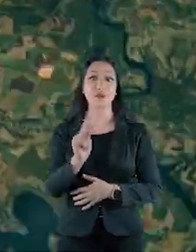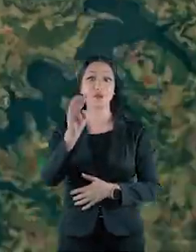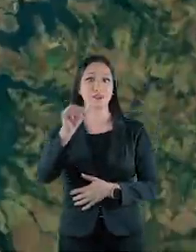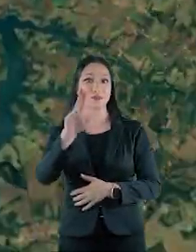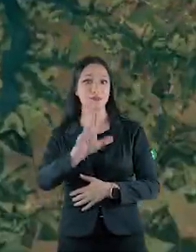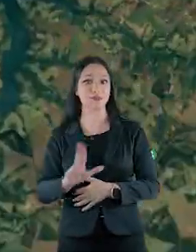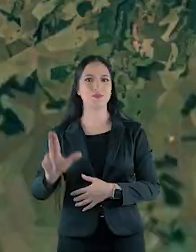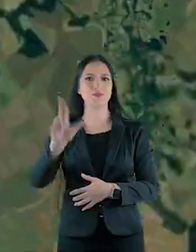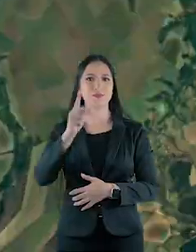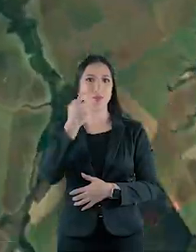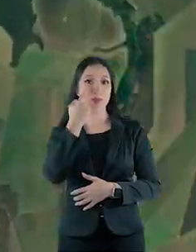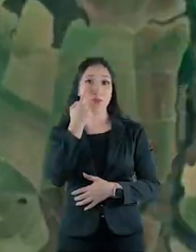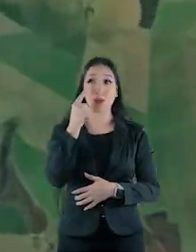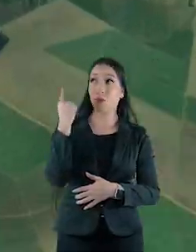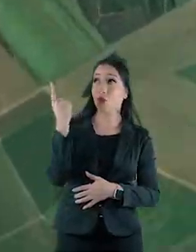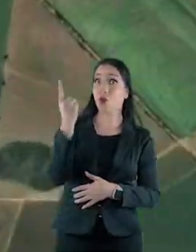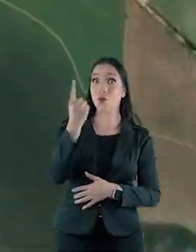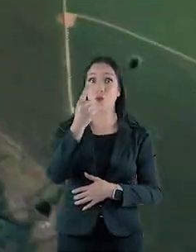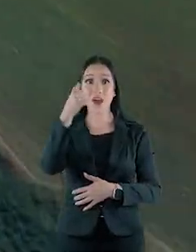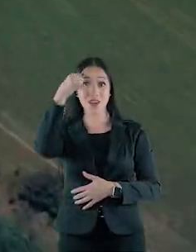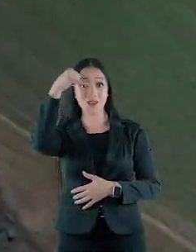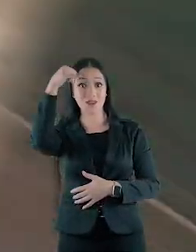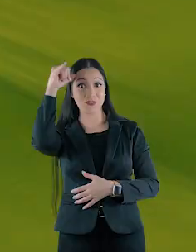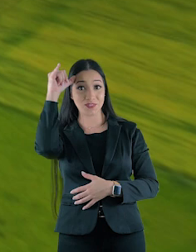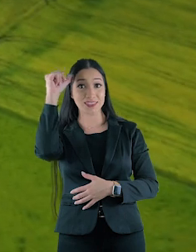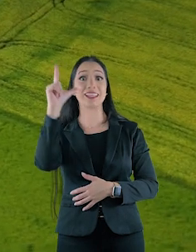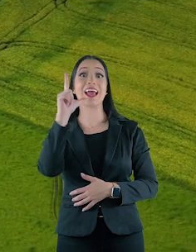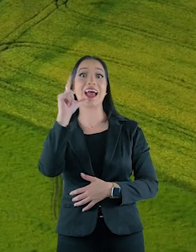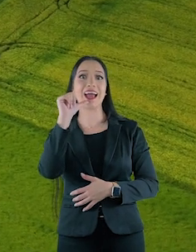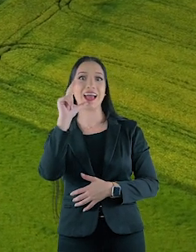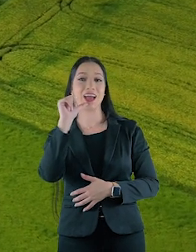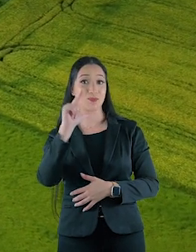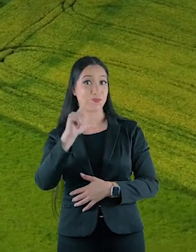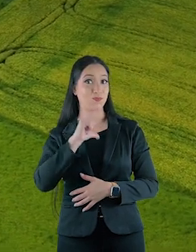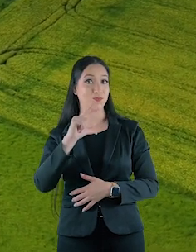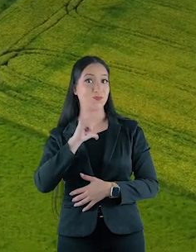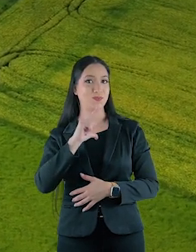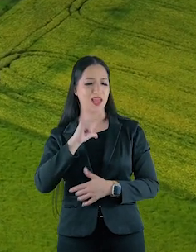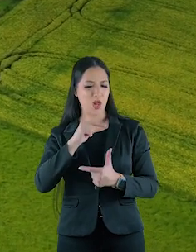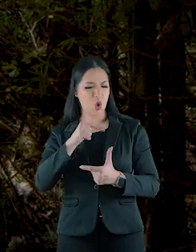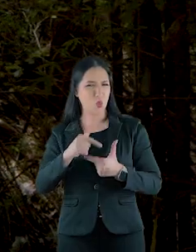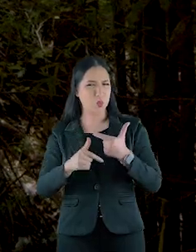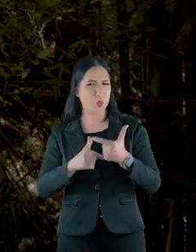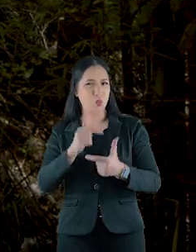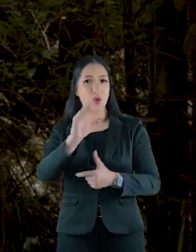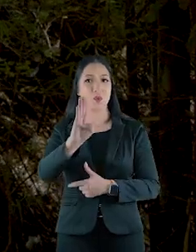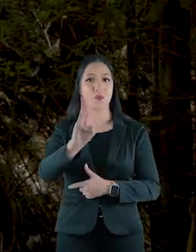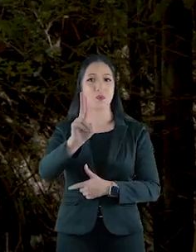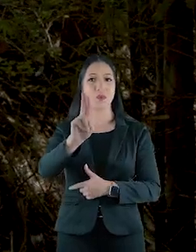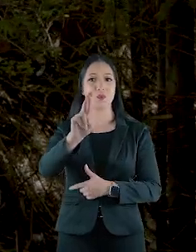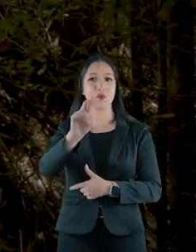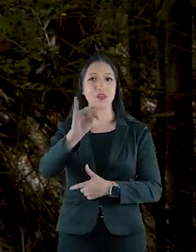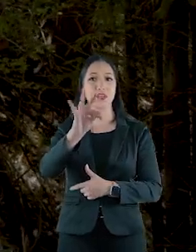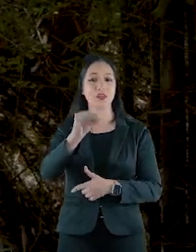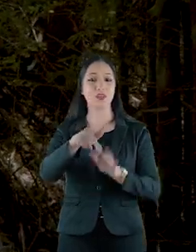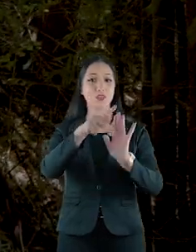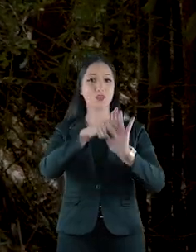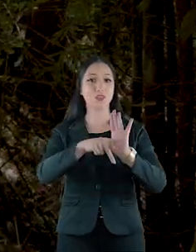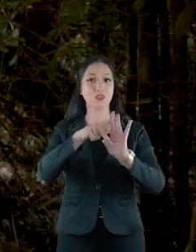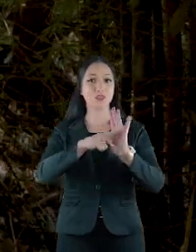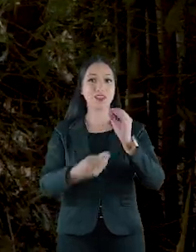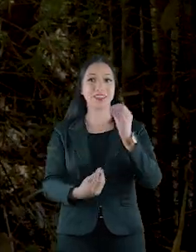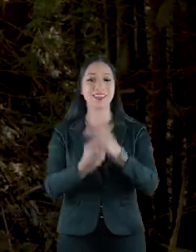quase 60 quilômetros de Uberlândia. E o que você vê aqui é uma fazenda que produz água. Resultado do trabalho do programa